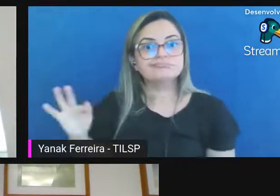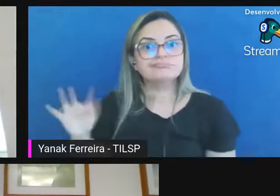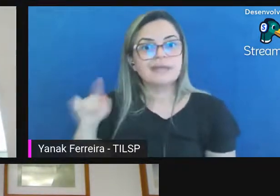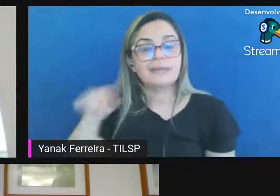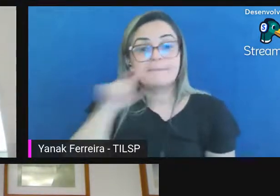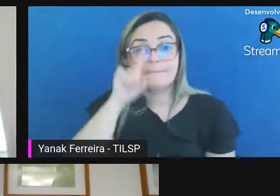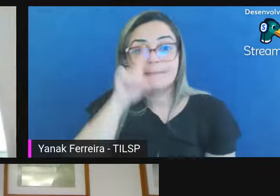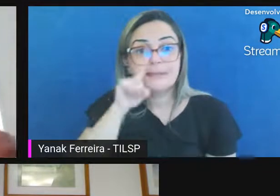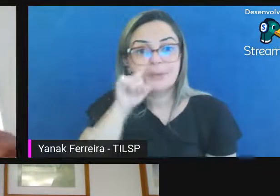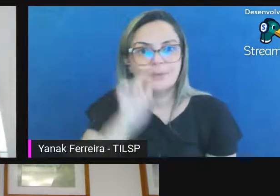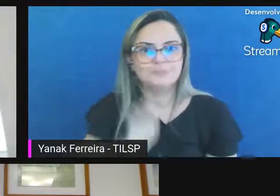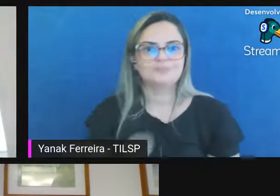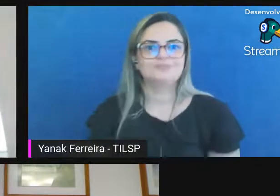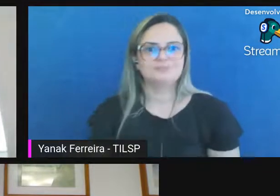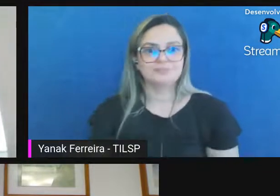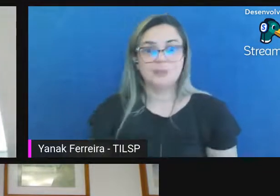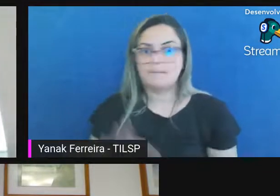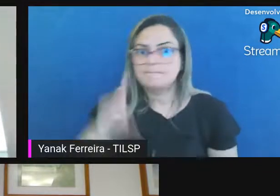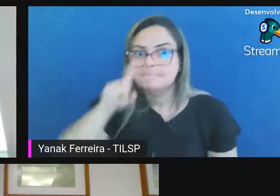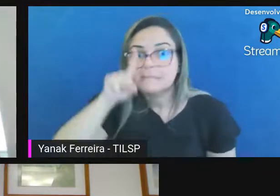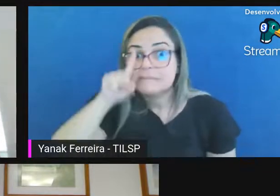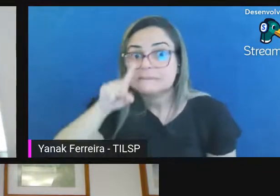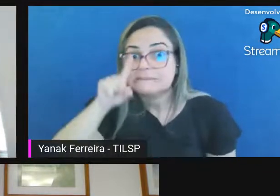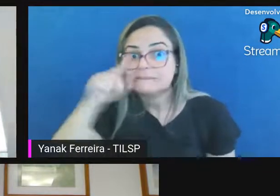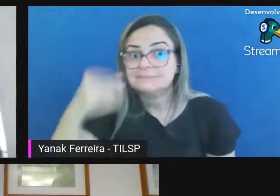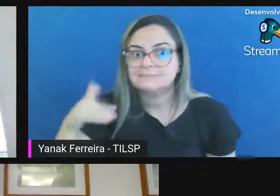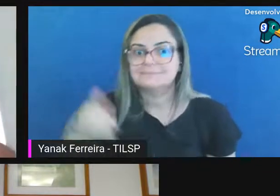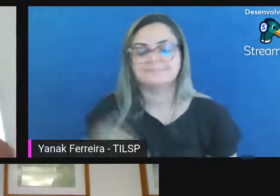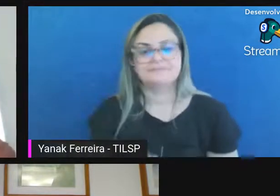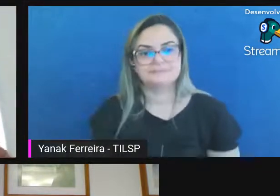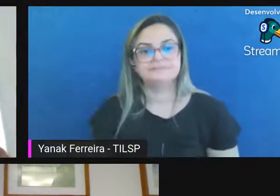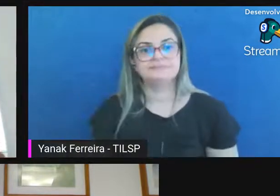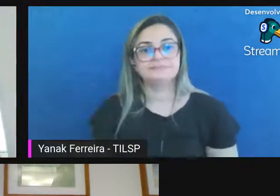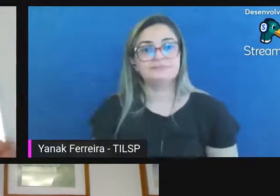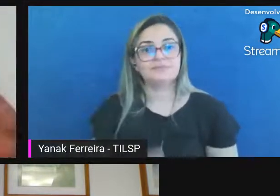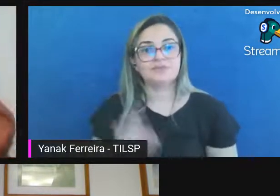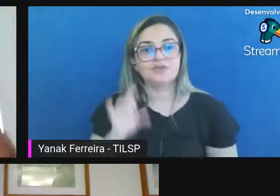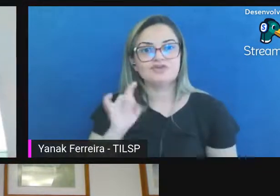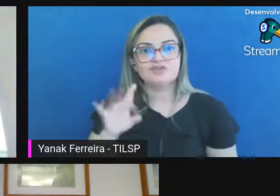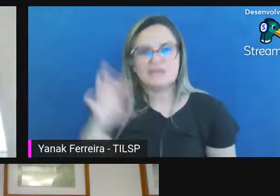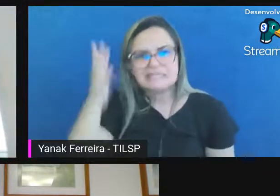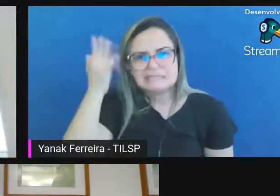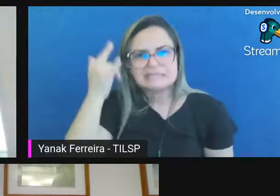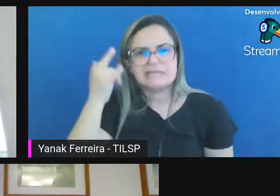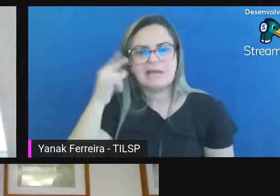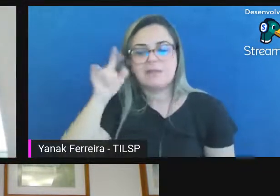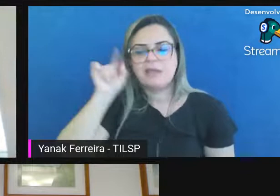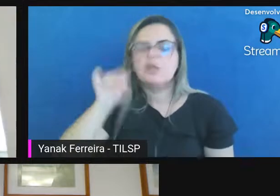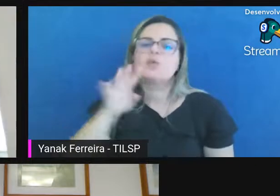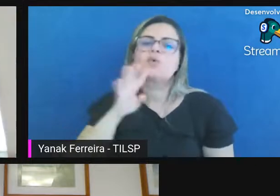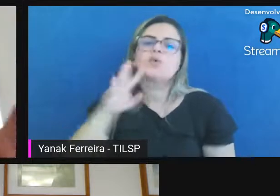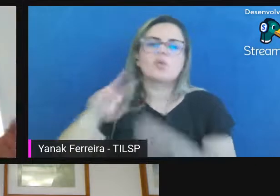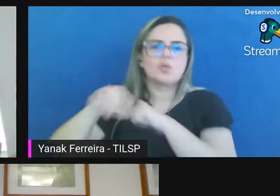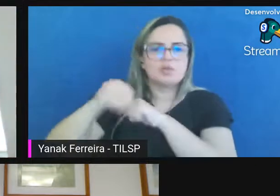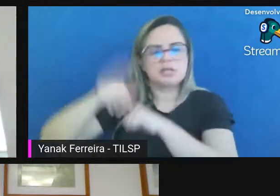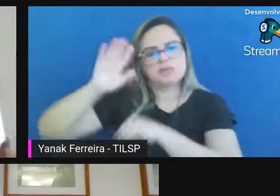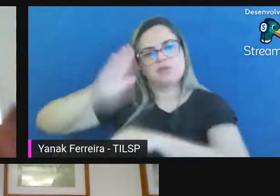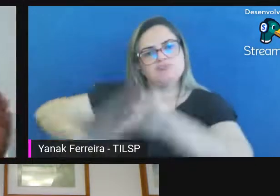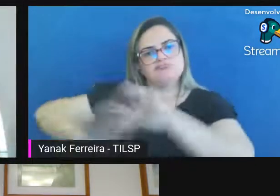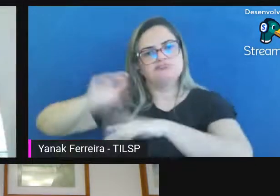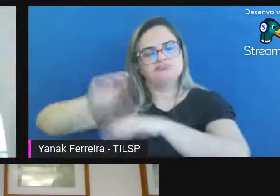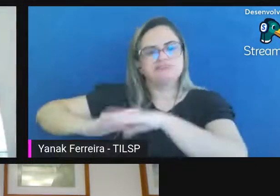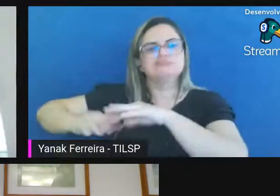muito perigoso só quem tem esse conhecimento são os profissionais da informação os